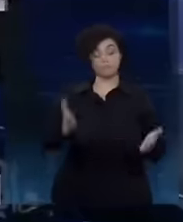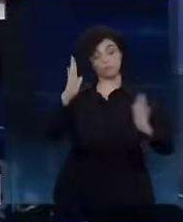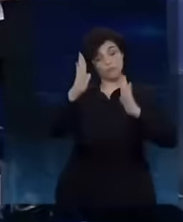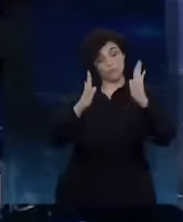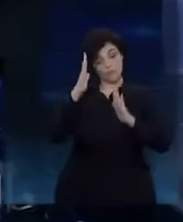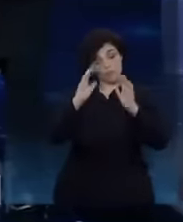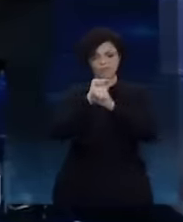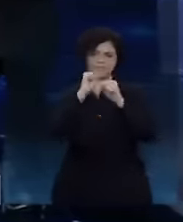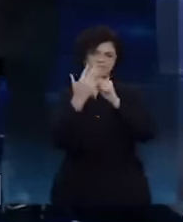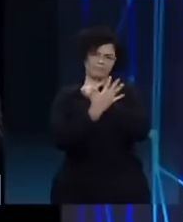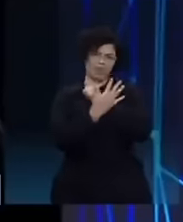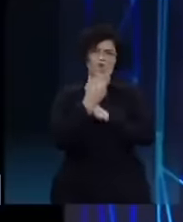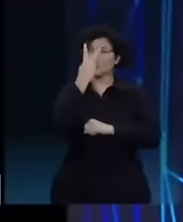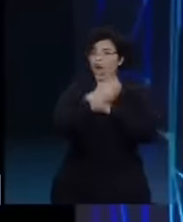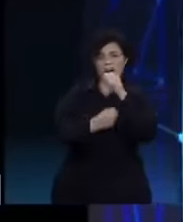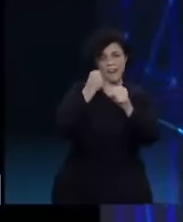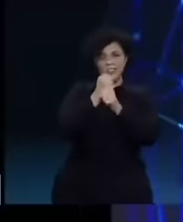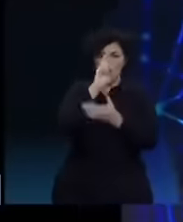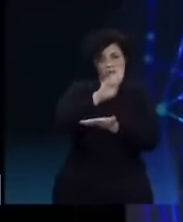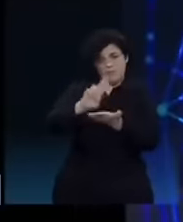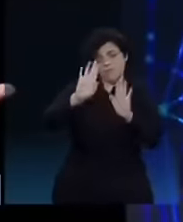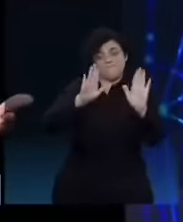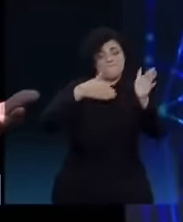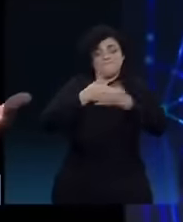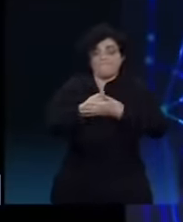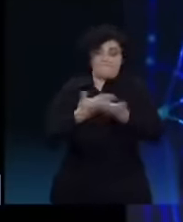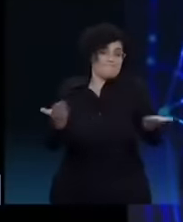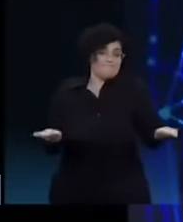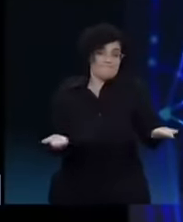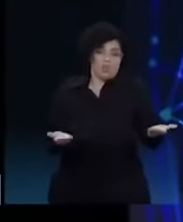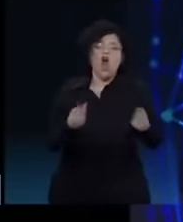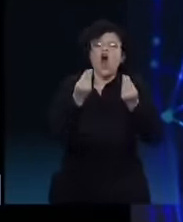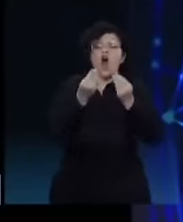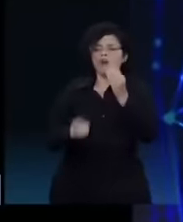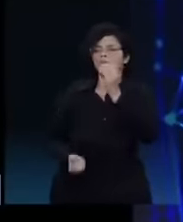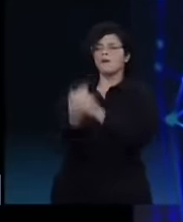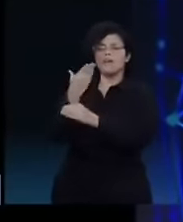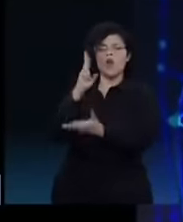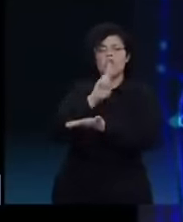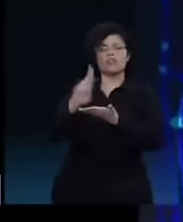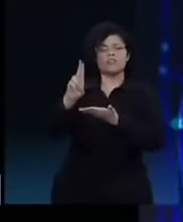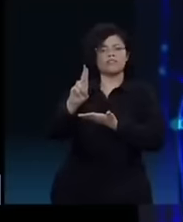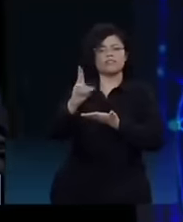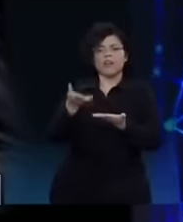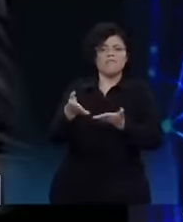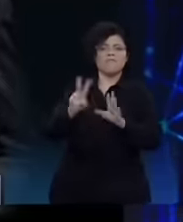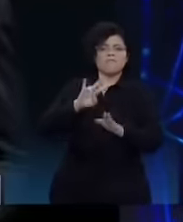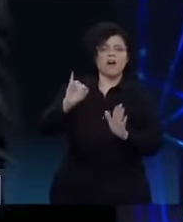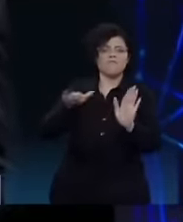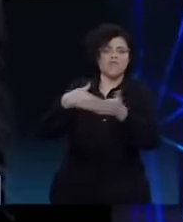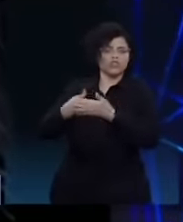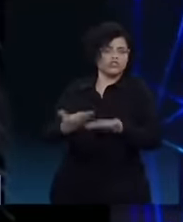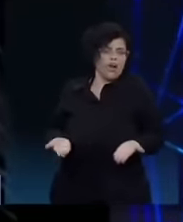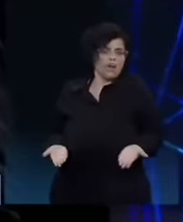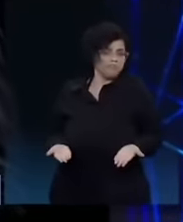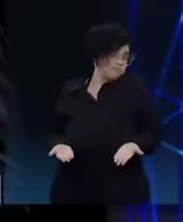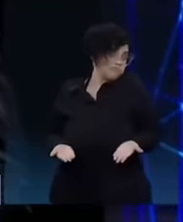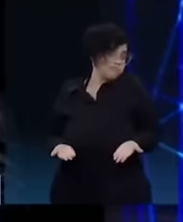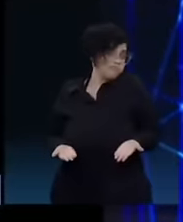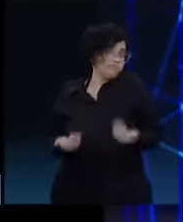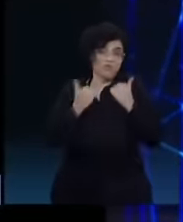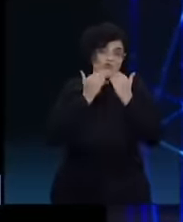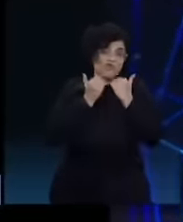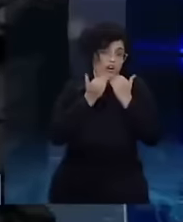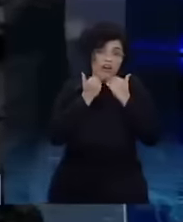dois anos as universidades ficaram fechadas. Não tinha cabimento você abrir universidade para ficar fechada. Agora, o senhor,